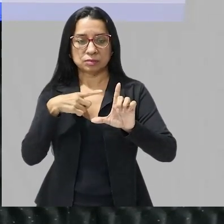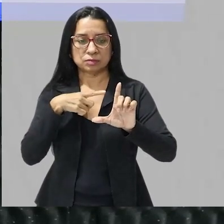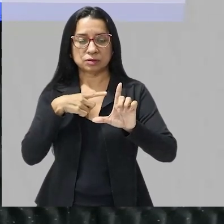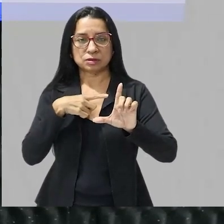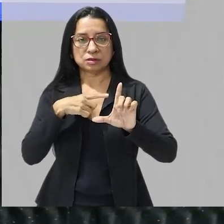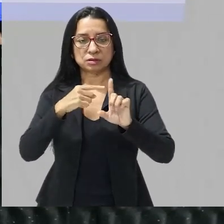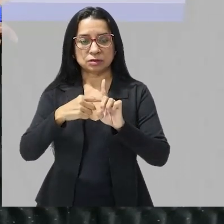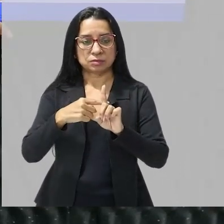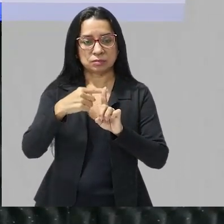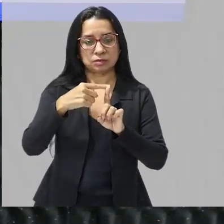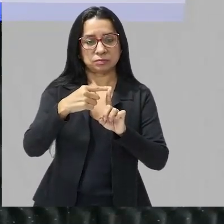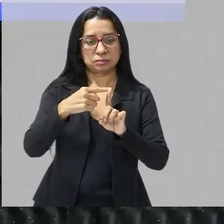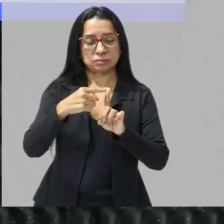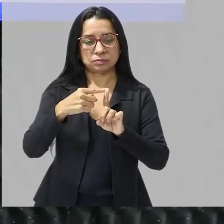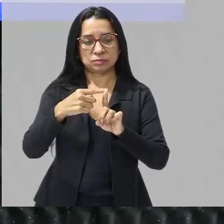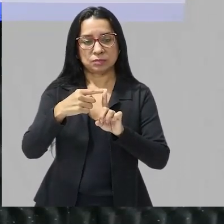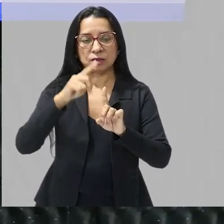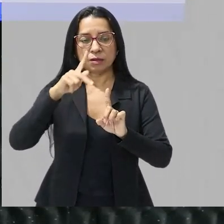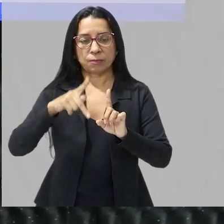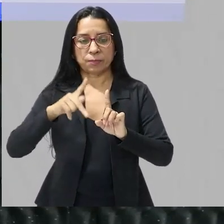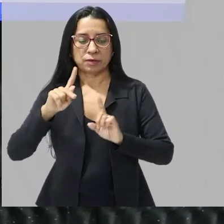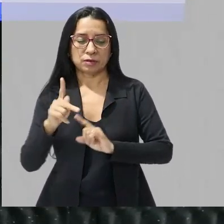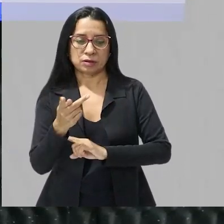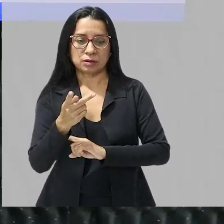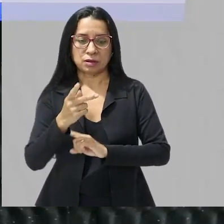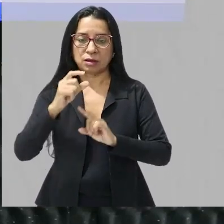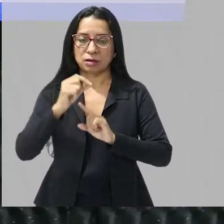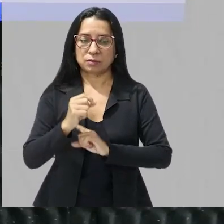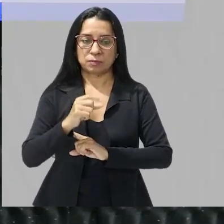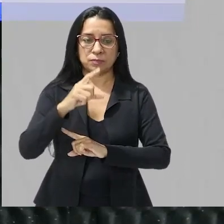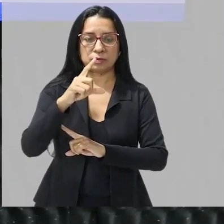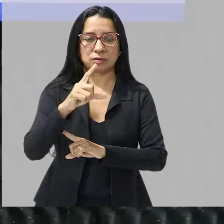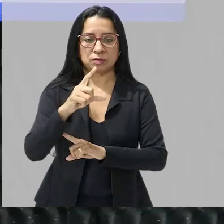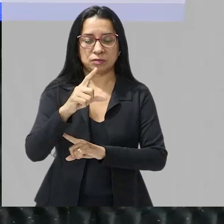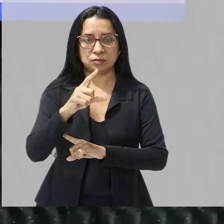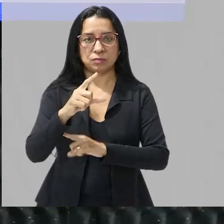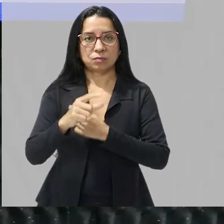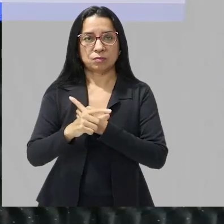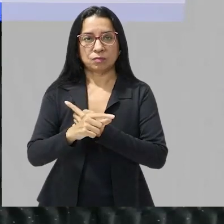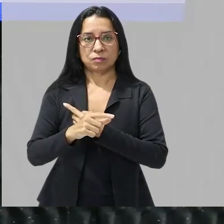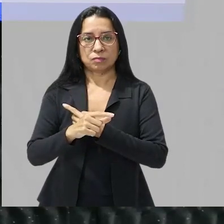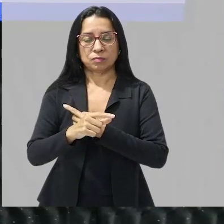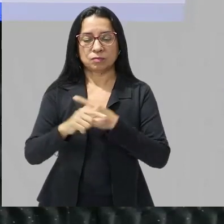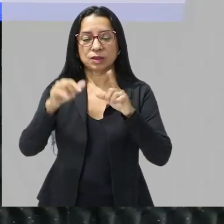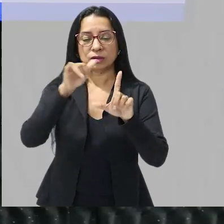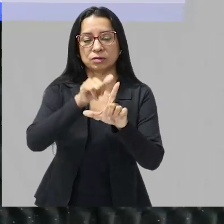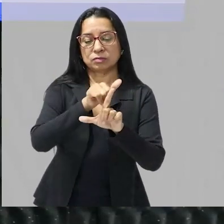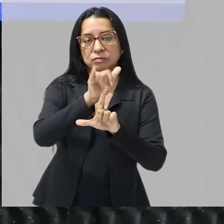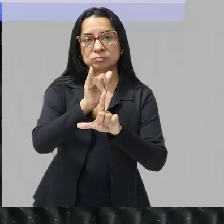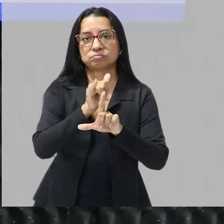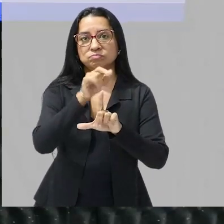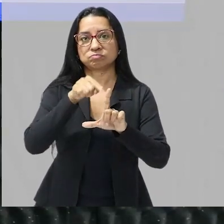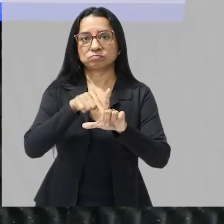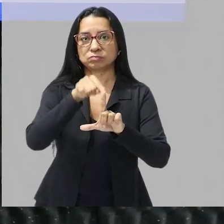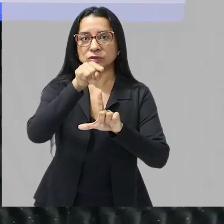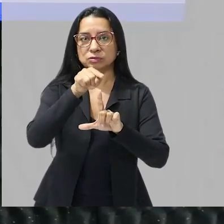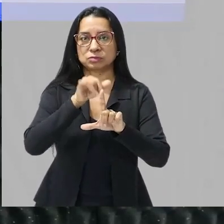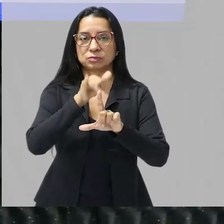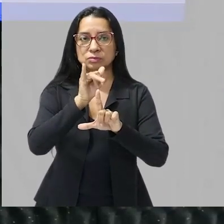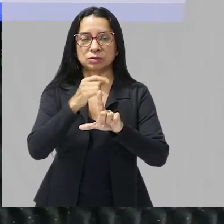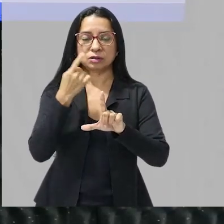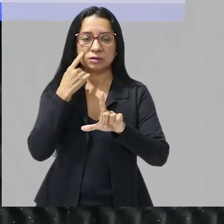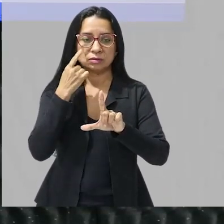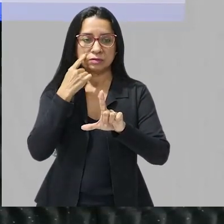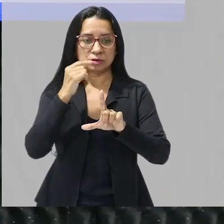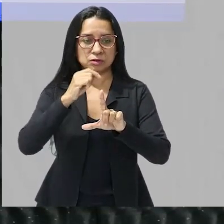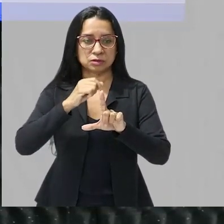temperatura tá e o pH aumentando e veja que aqui no eixo Y nós temos a análise